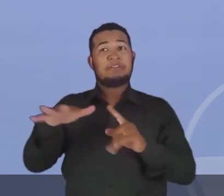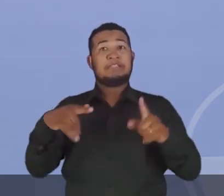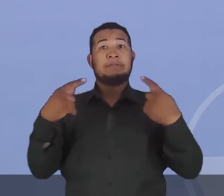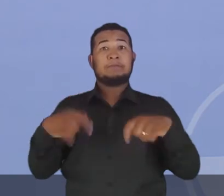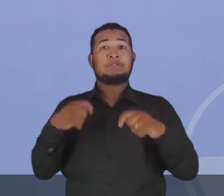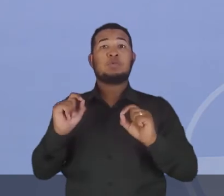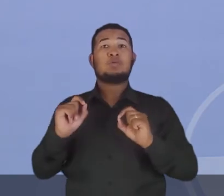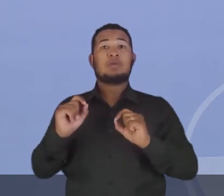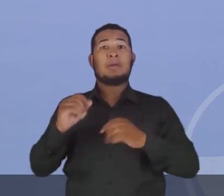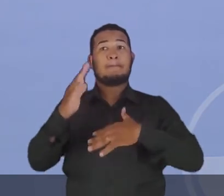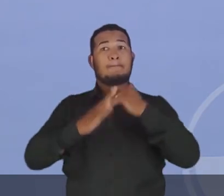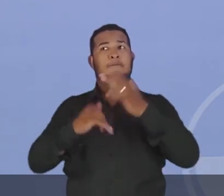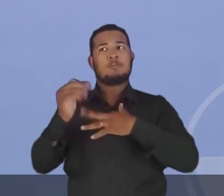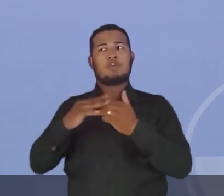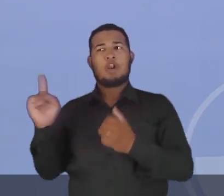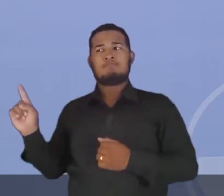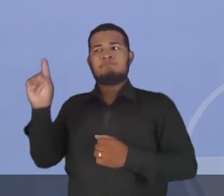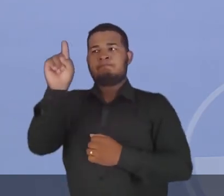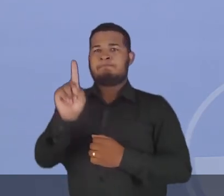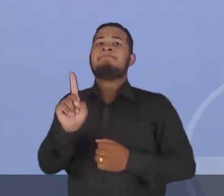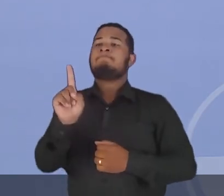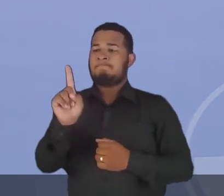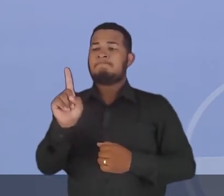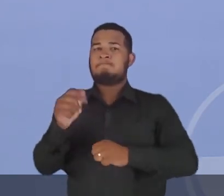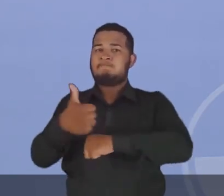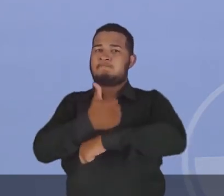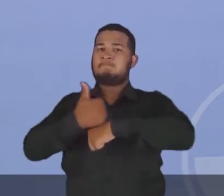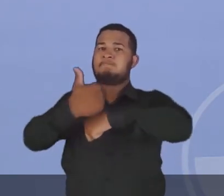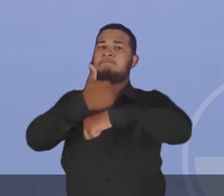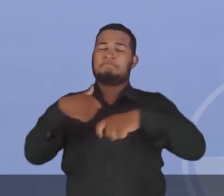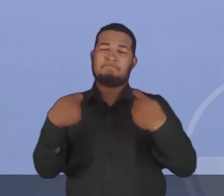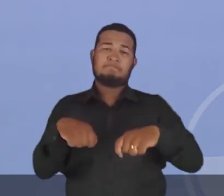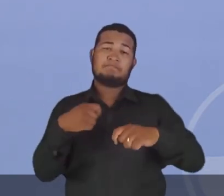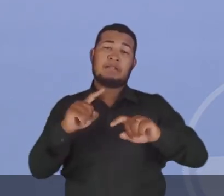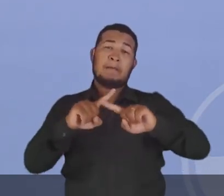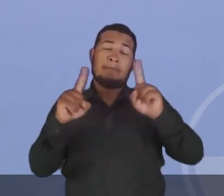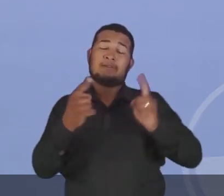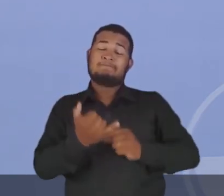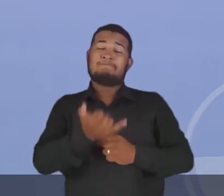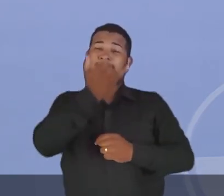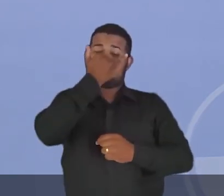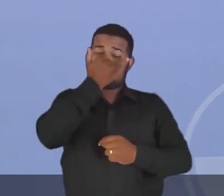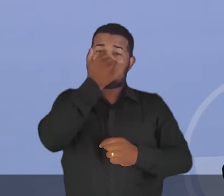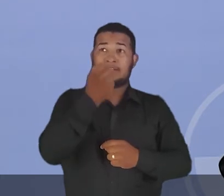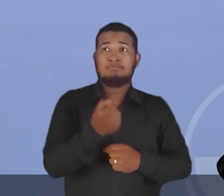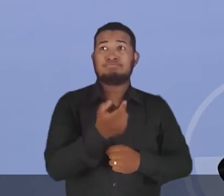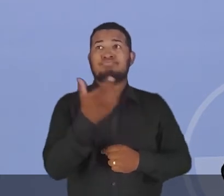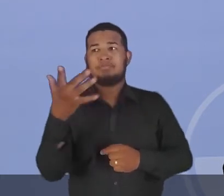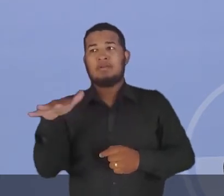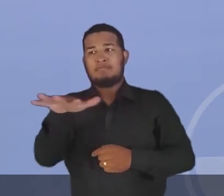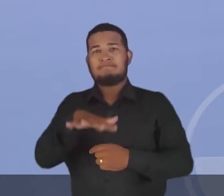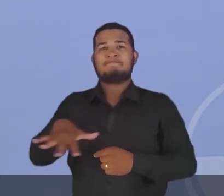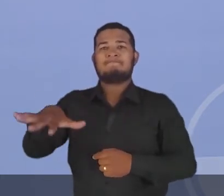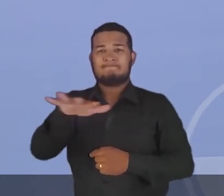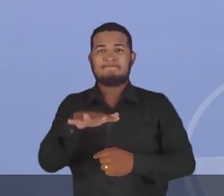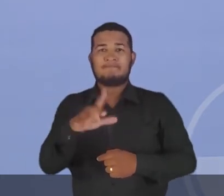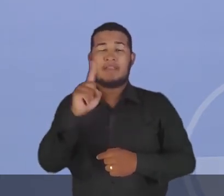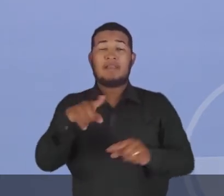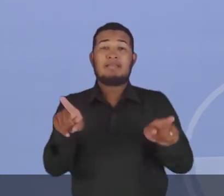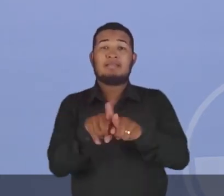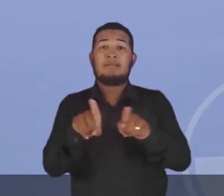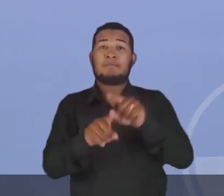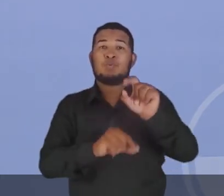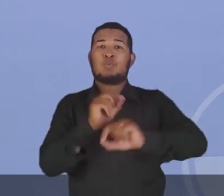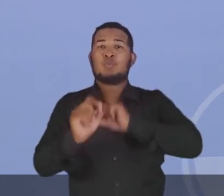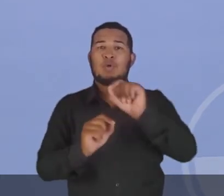necessita de uma qualificação. Infelizmente, muitos desses cargos, nessas propriedades, são